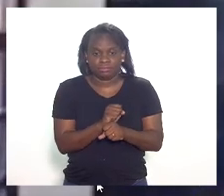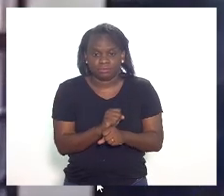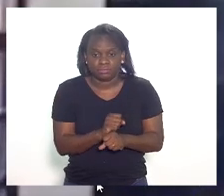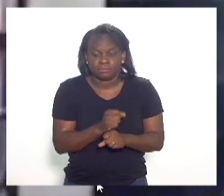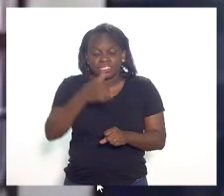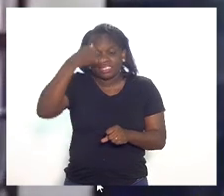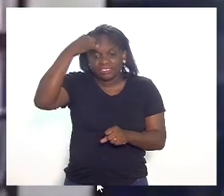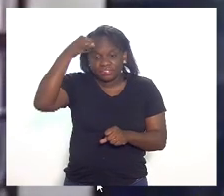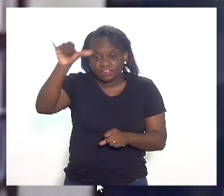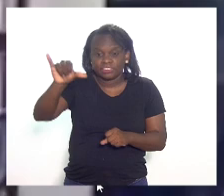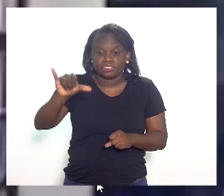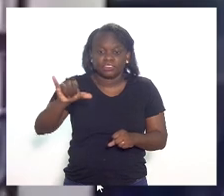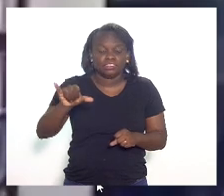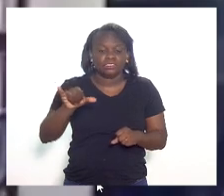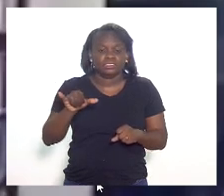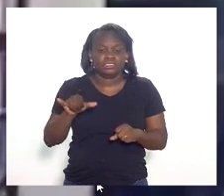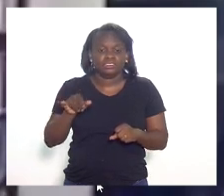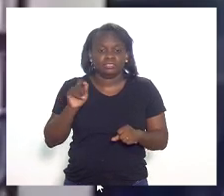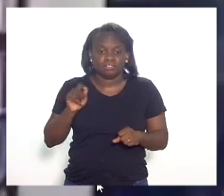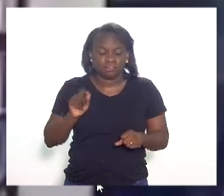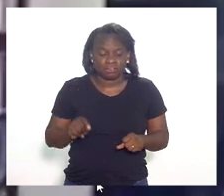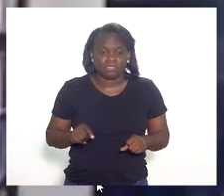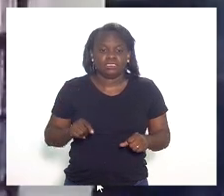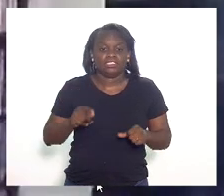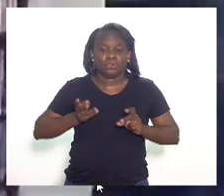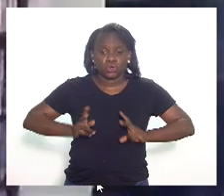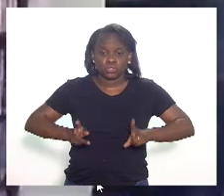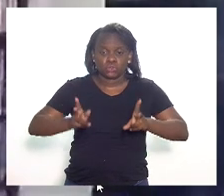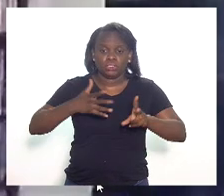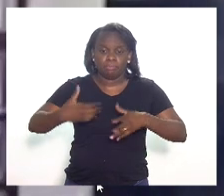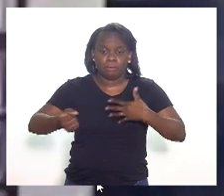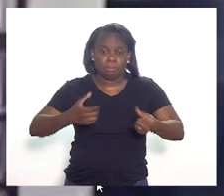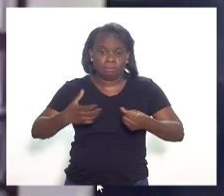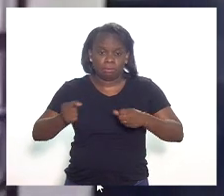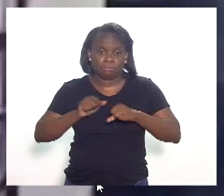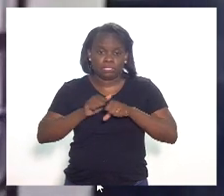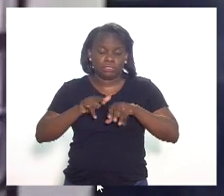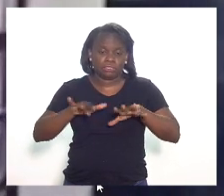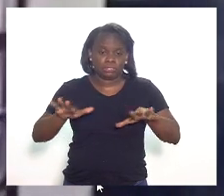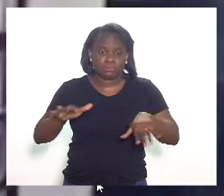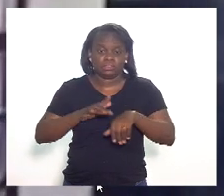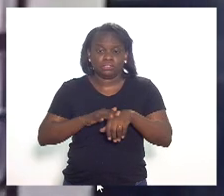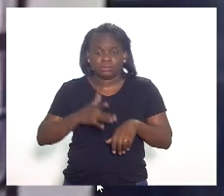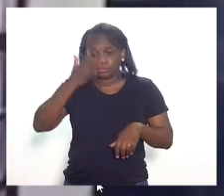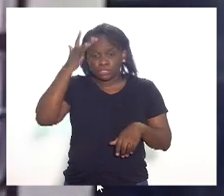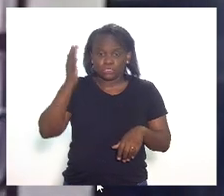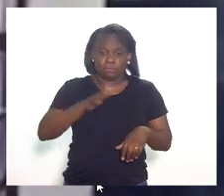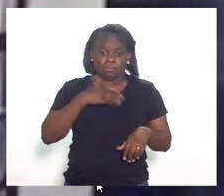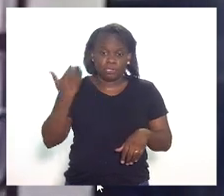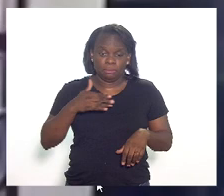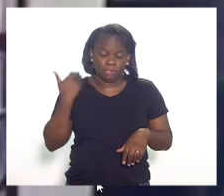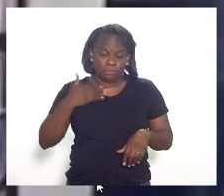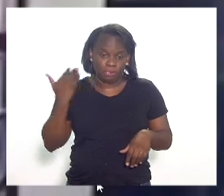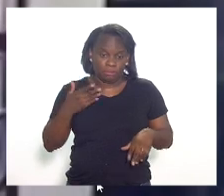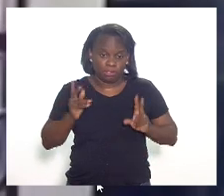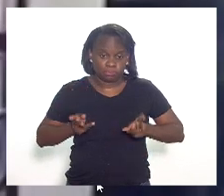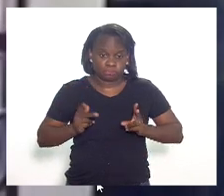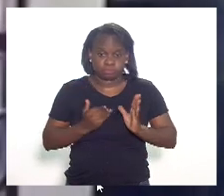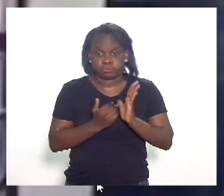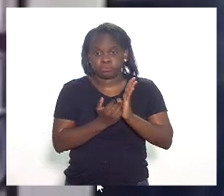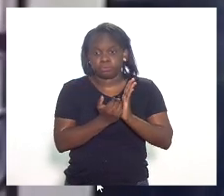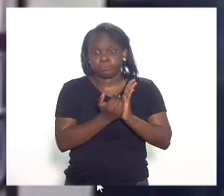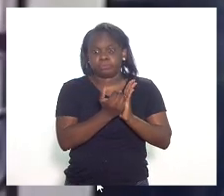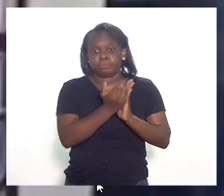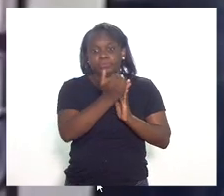impedir que haja continuidade do número de óbitos aumentando